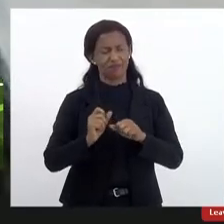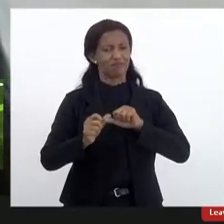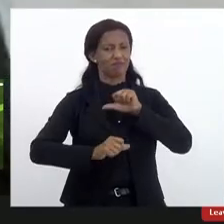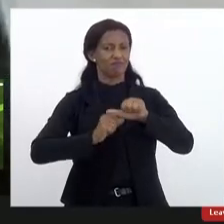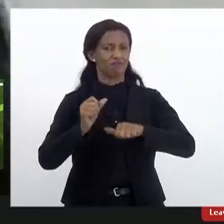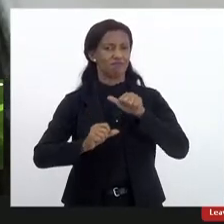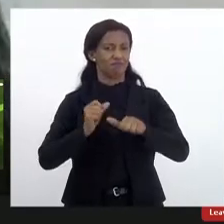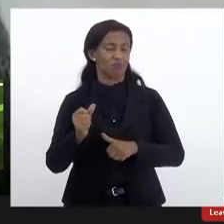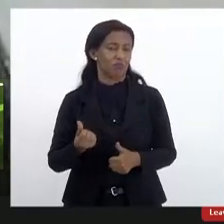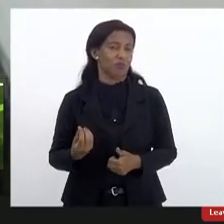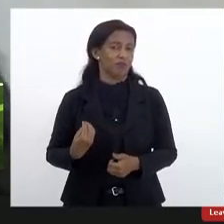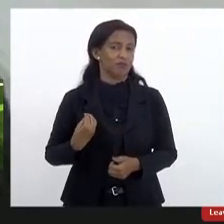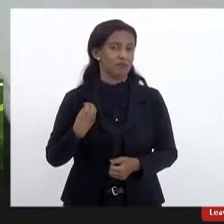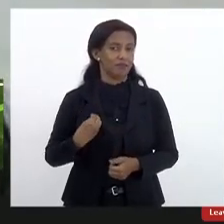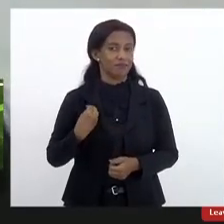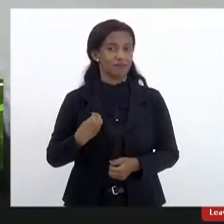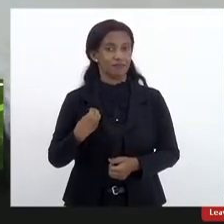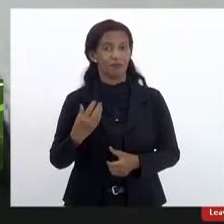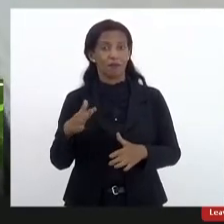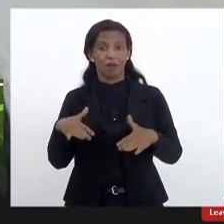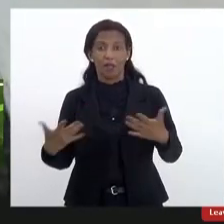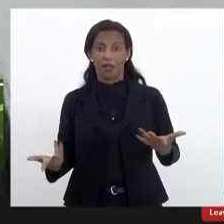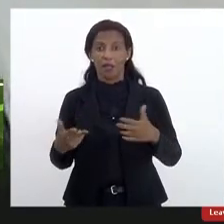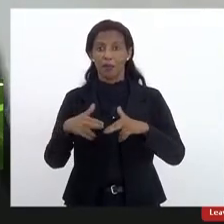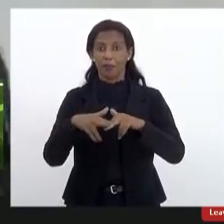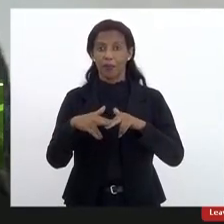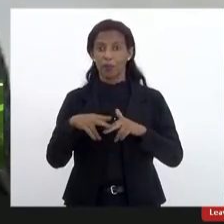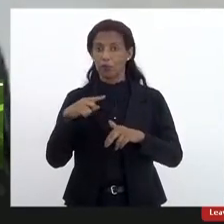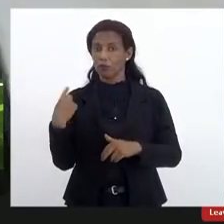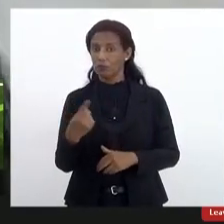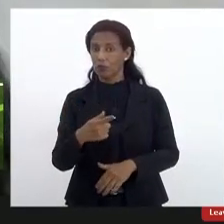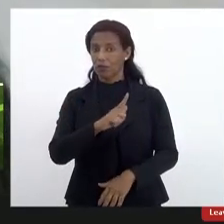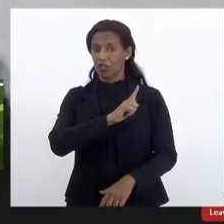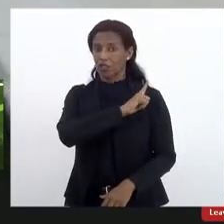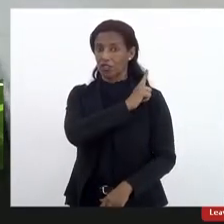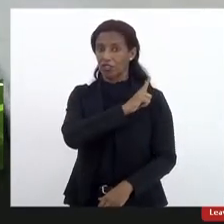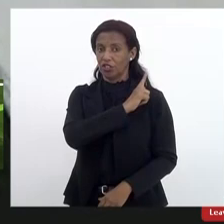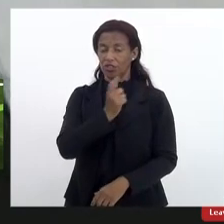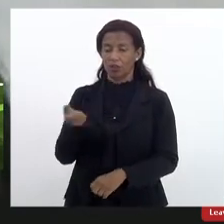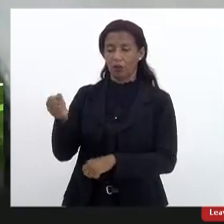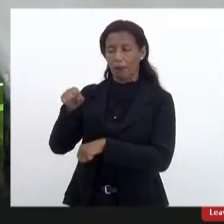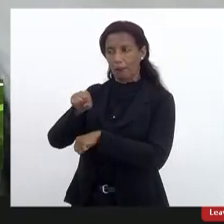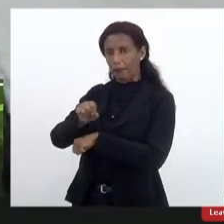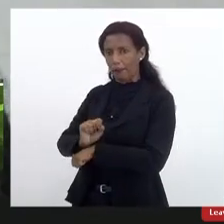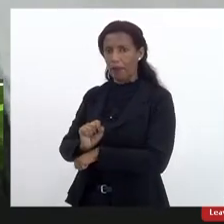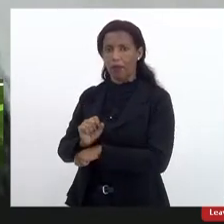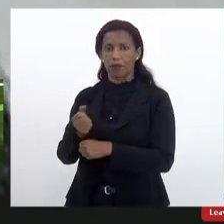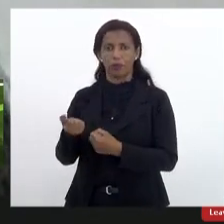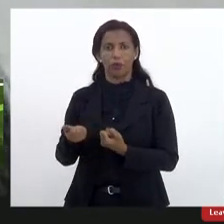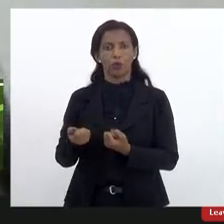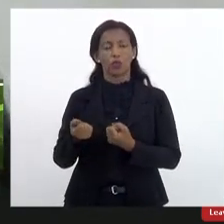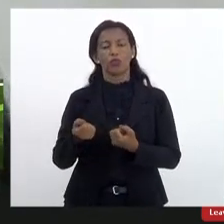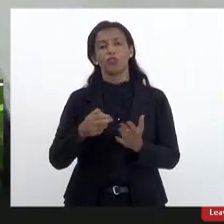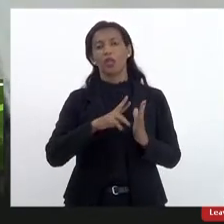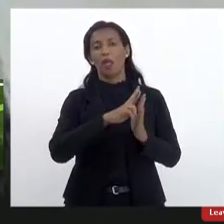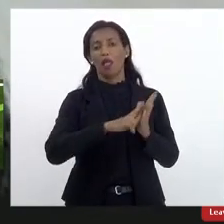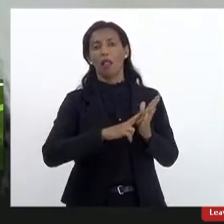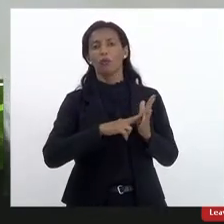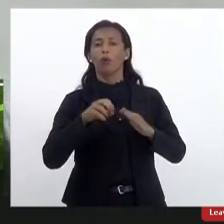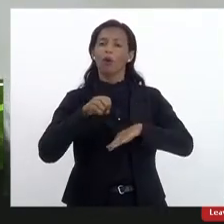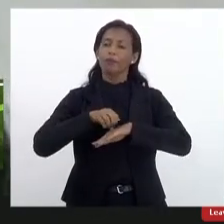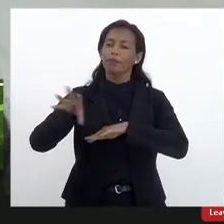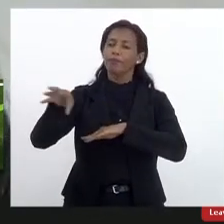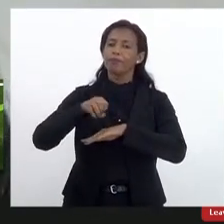presencial mas nem por isso nossa gestão deixou de entregar relatório e